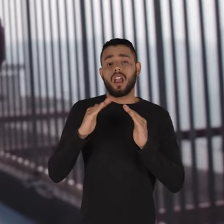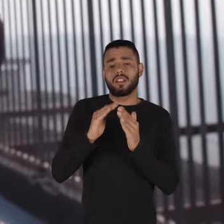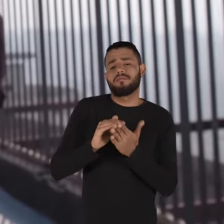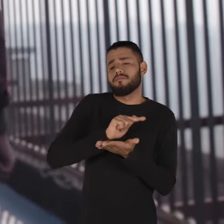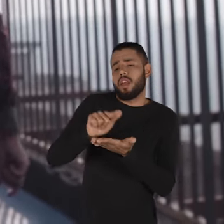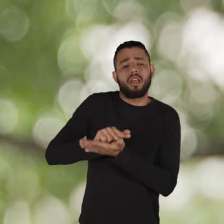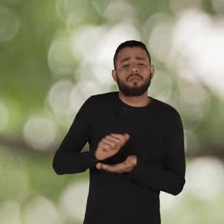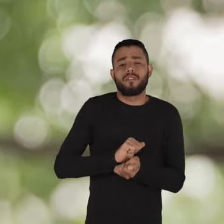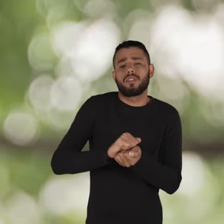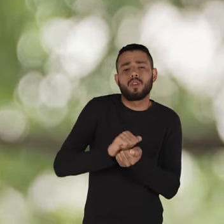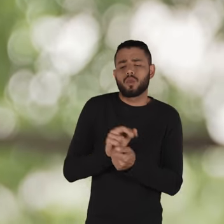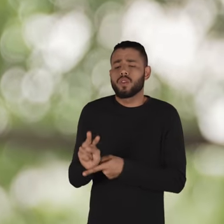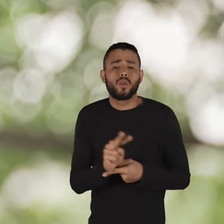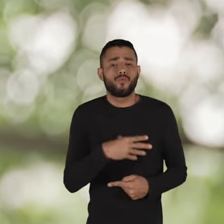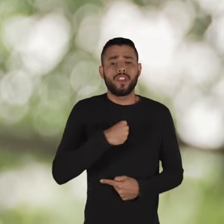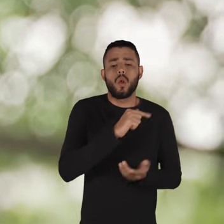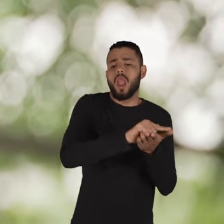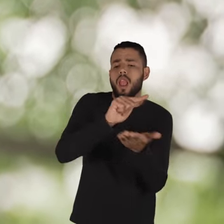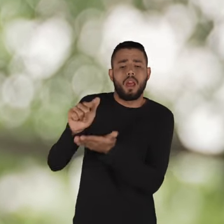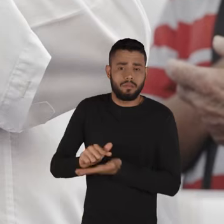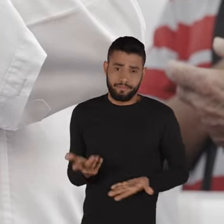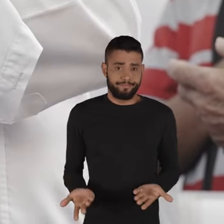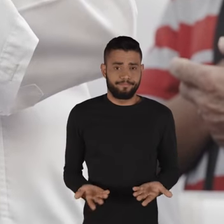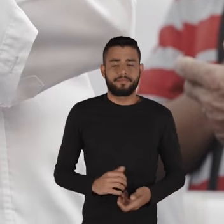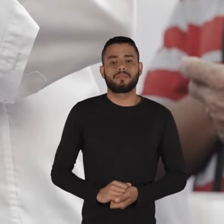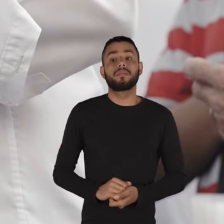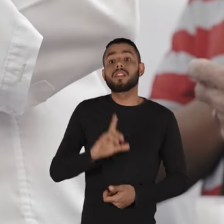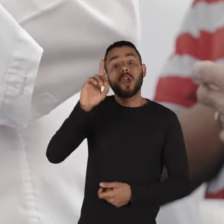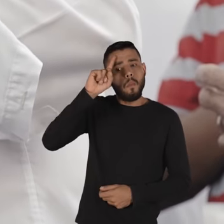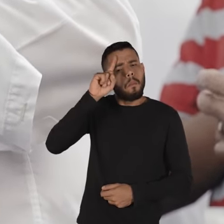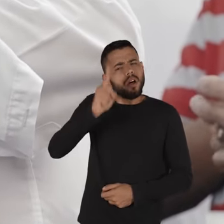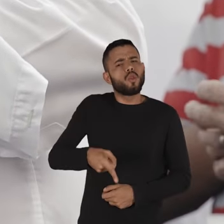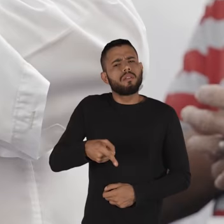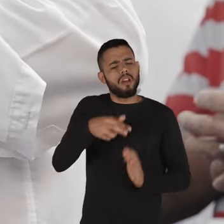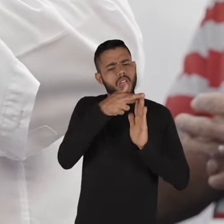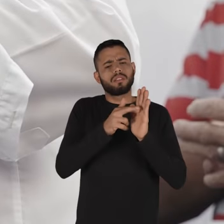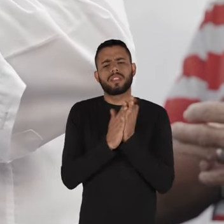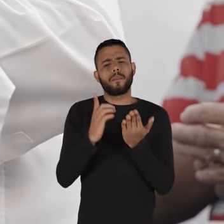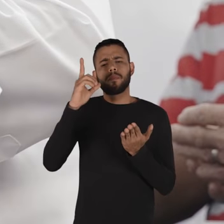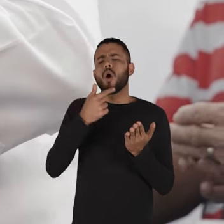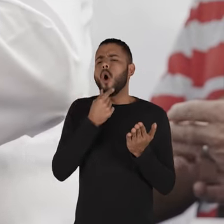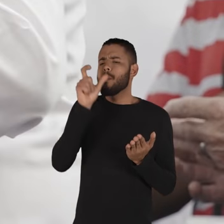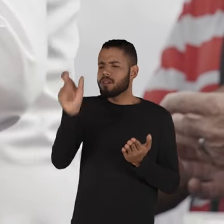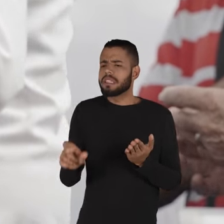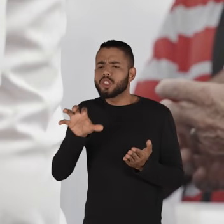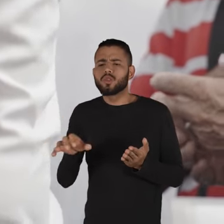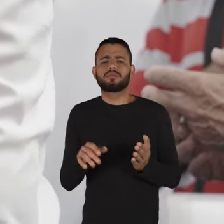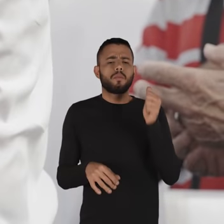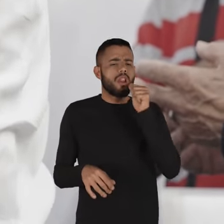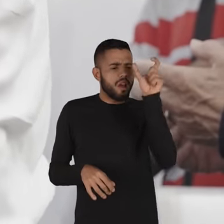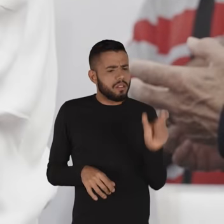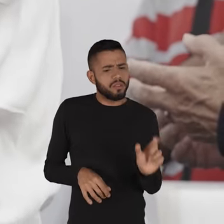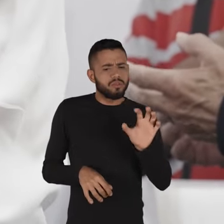casa lavando louça, cuidando dos filhos, limpando a casa. Deus mandou assim, Deus disse que homem é isso, mulher é